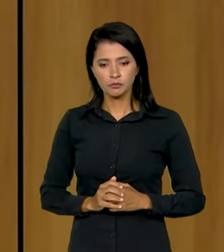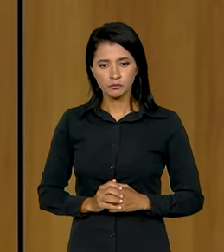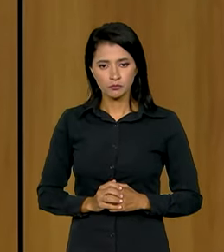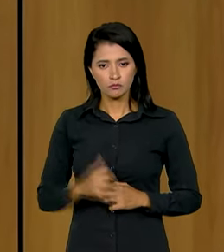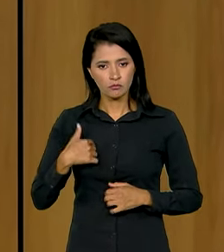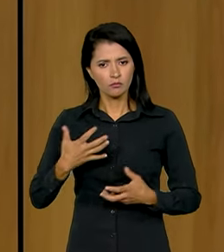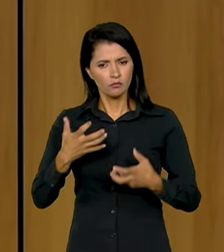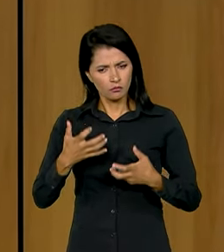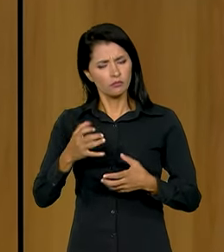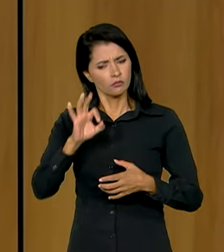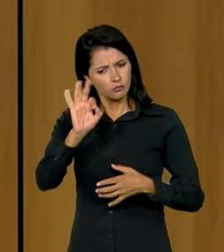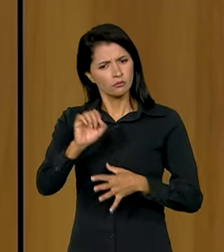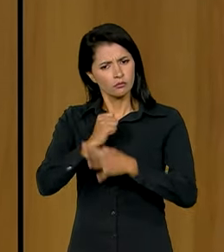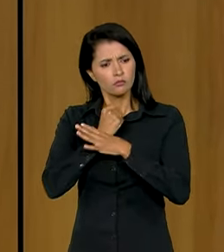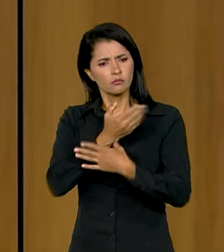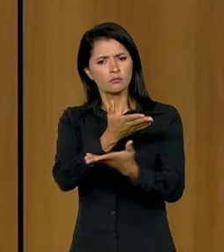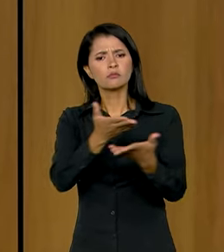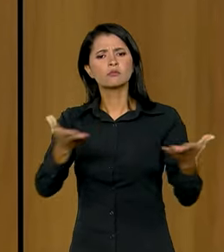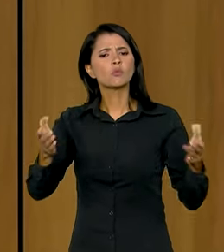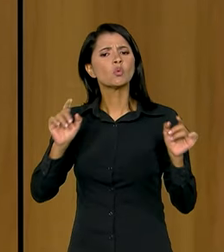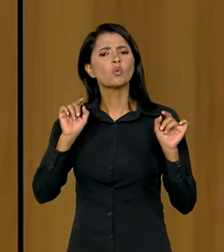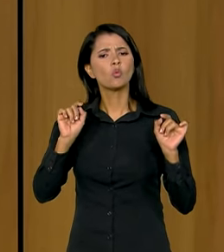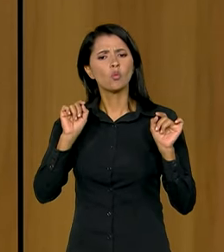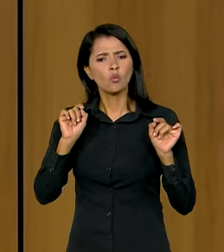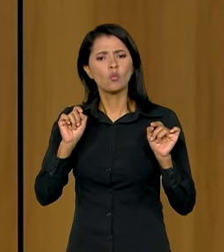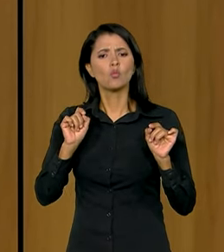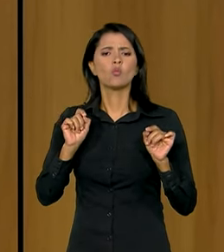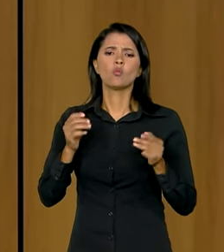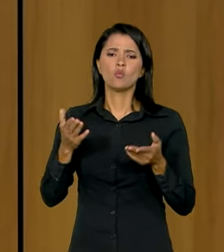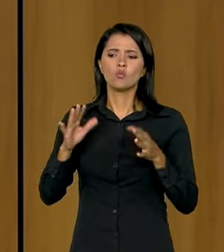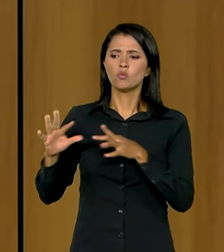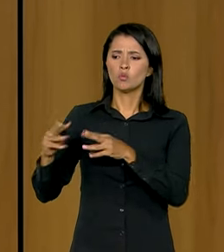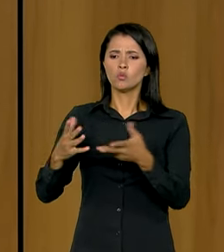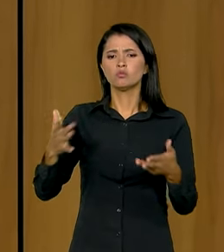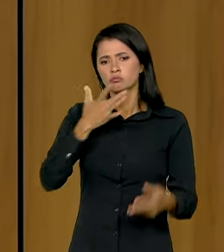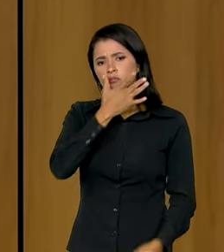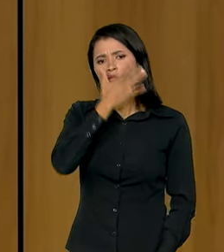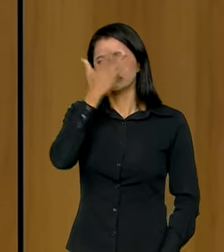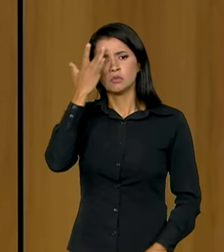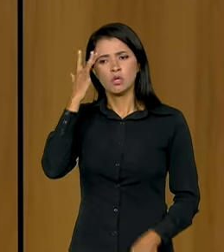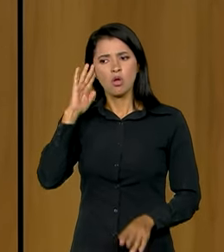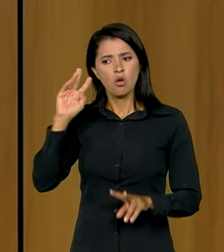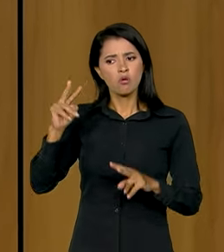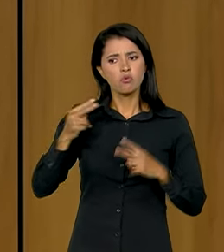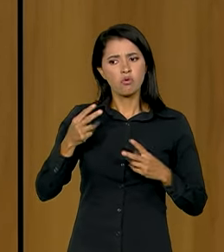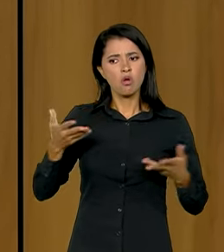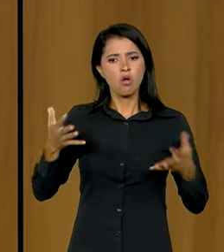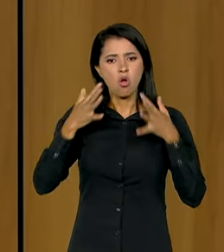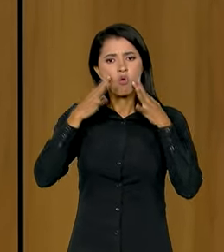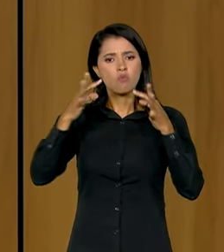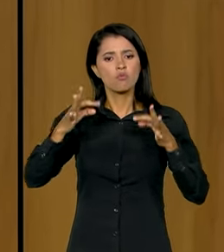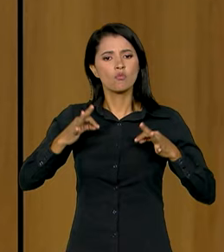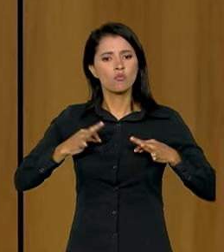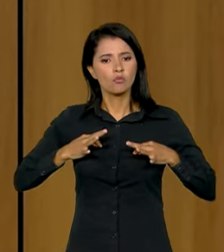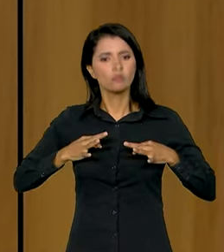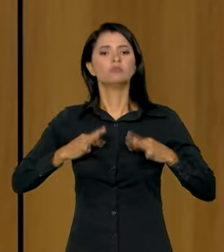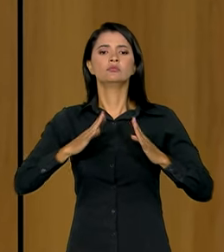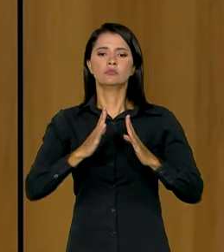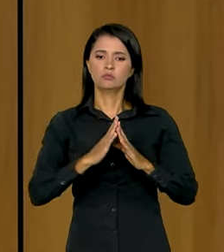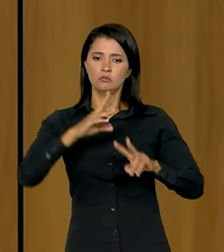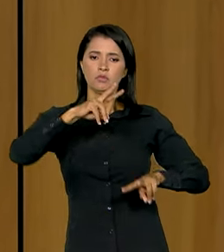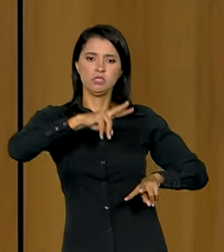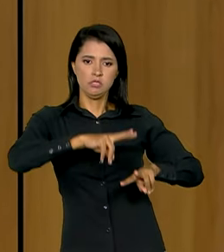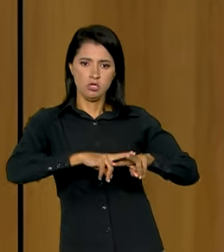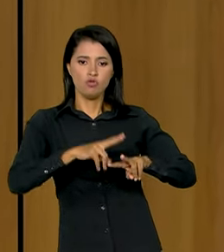quero assegurar às senhoras e aos senhores e a todos aqueles que nos ouvem que os presídios